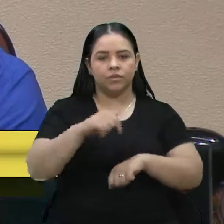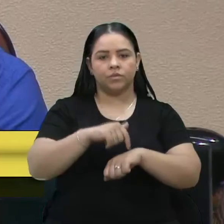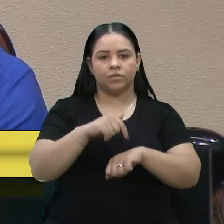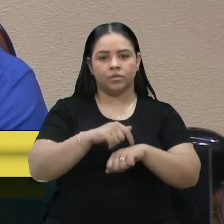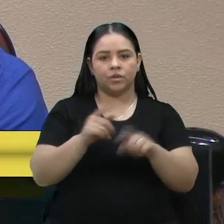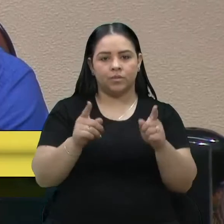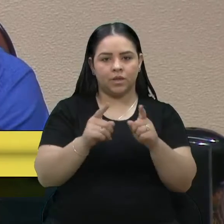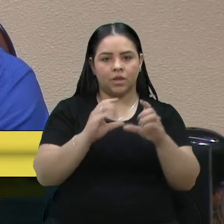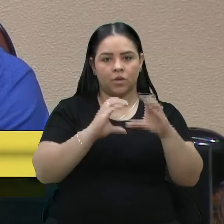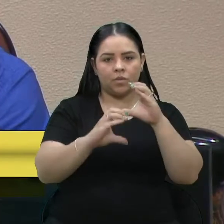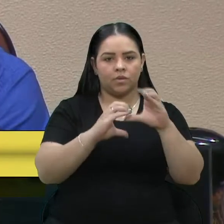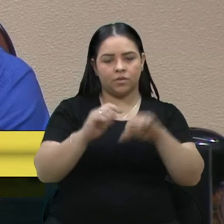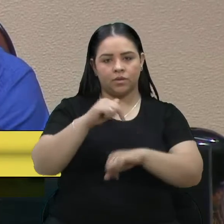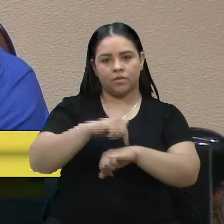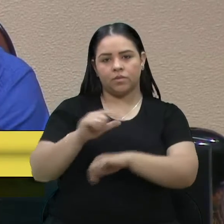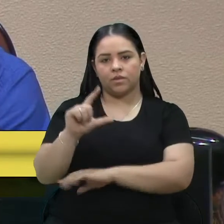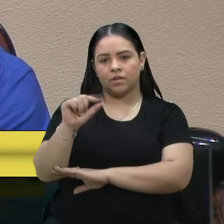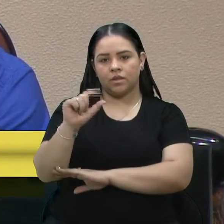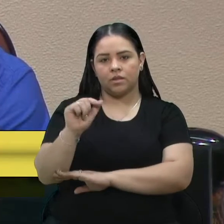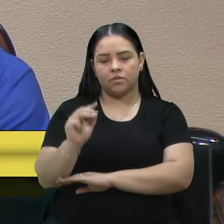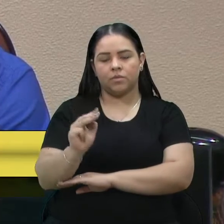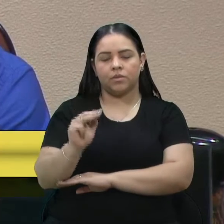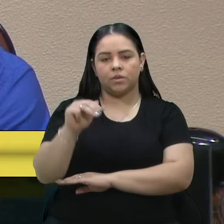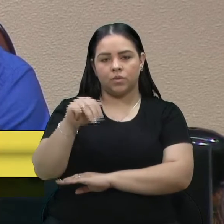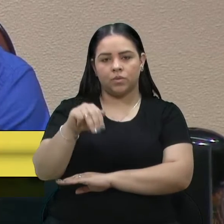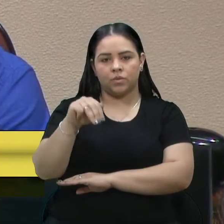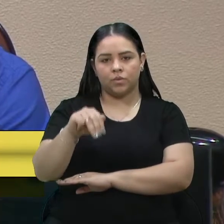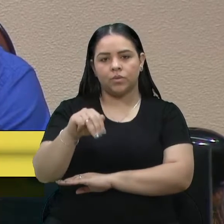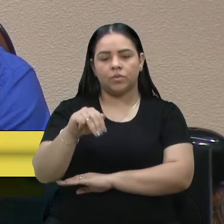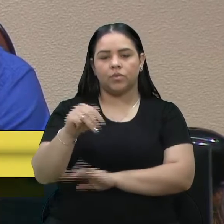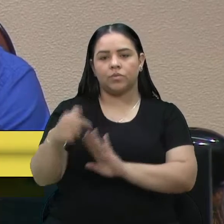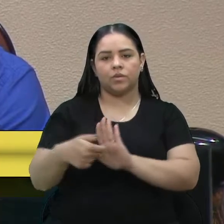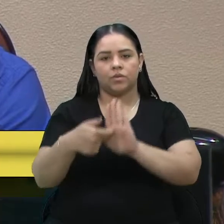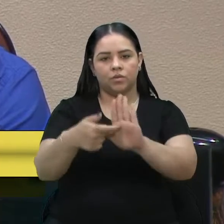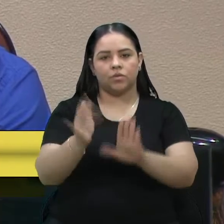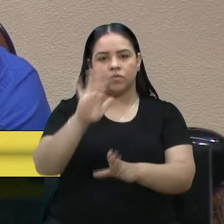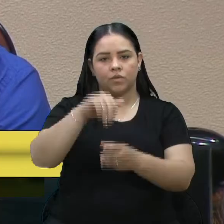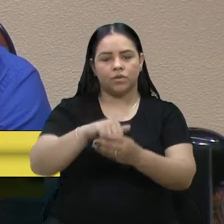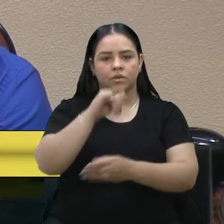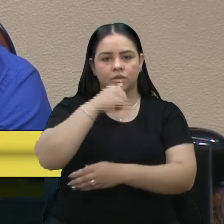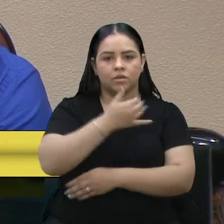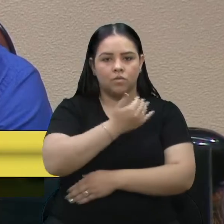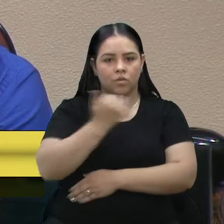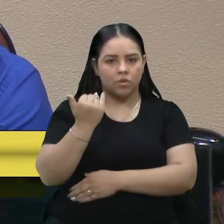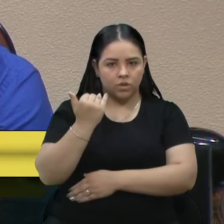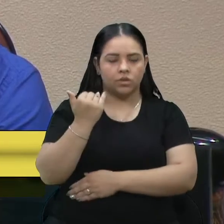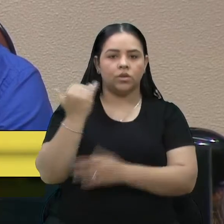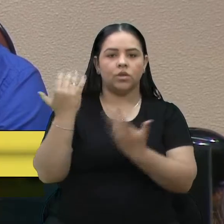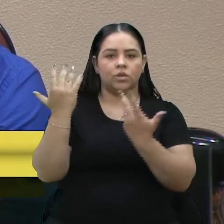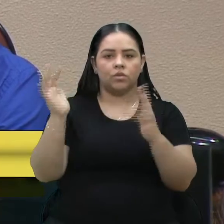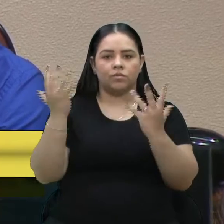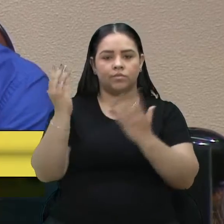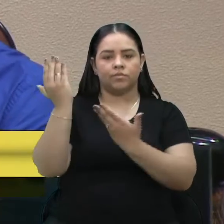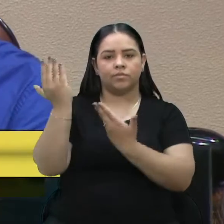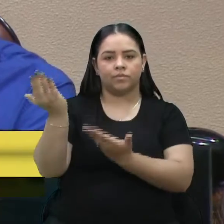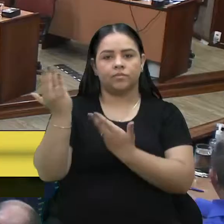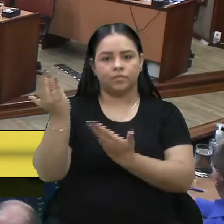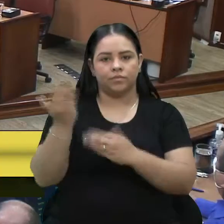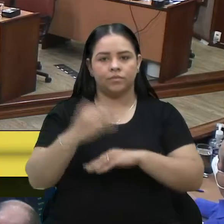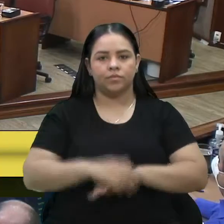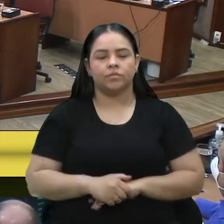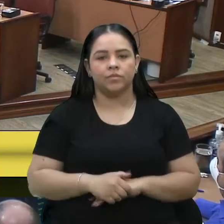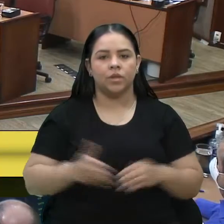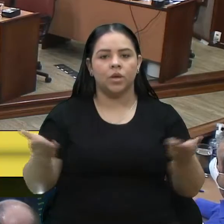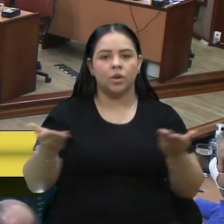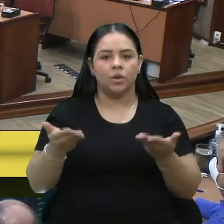Pequenas comunicações pelo tempo de 10 minutos para a apresentação de votos de pesar, de louvor ou de congratulações. A